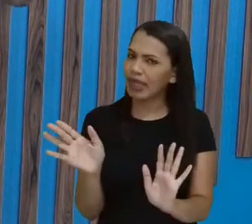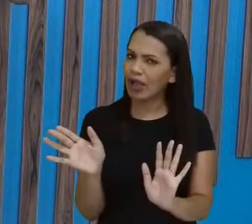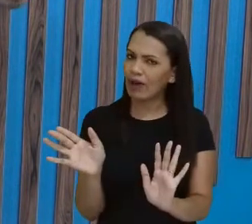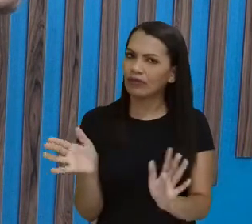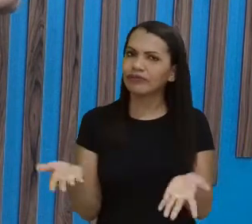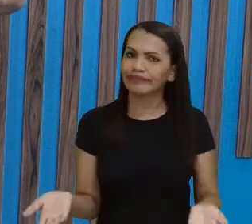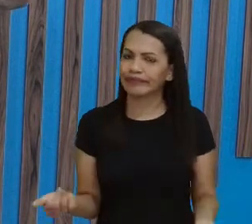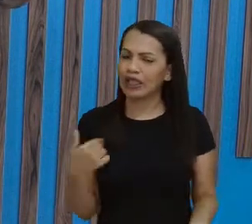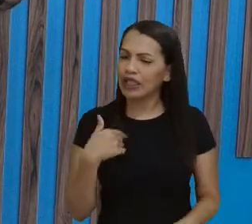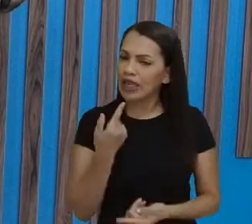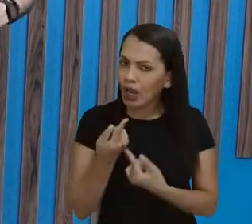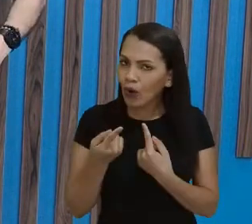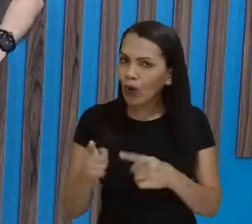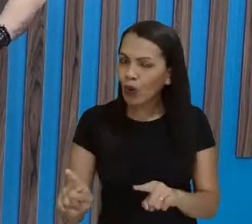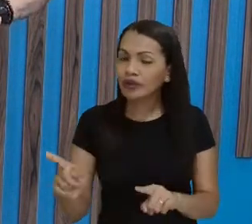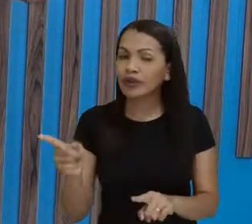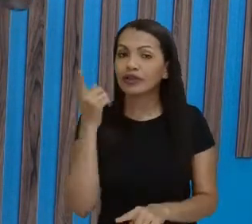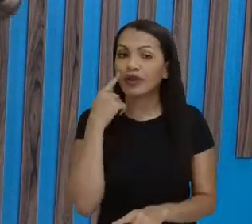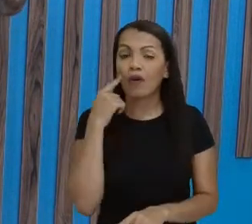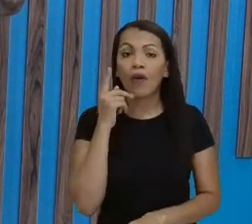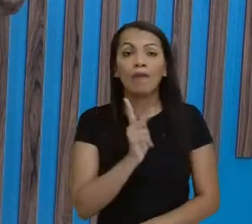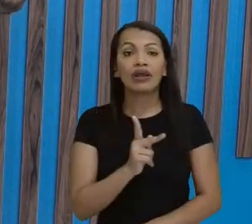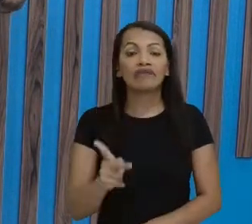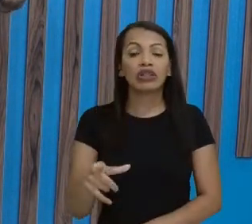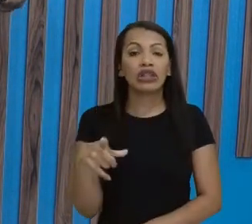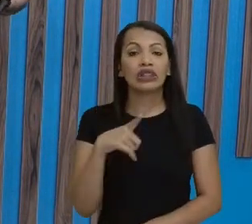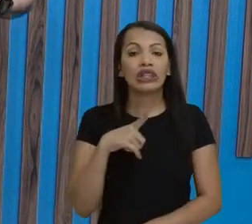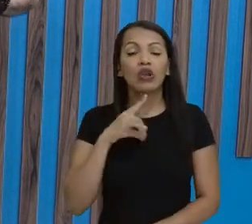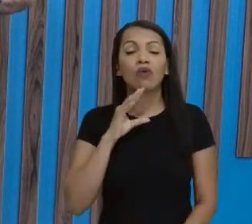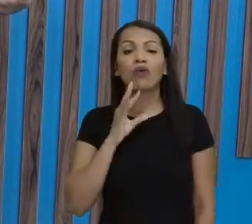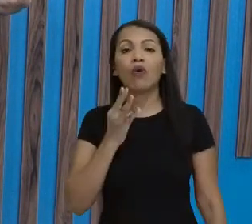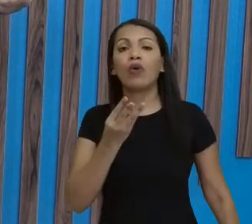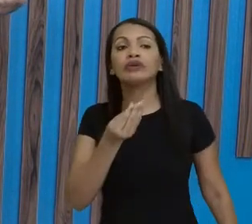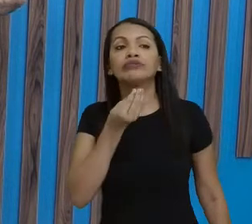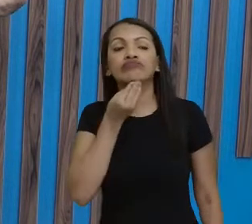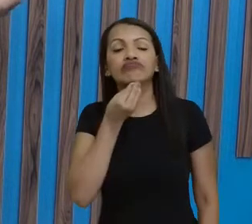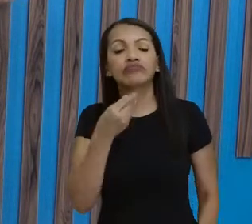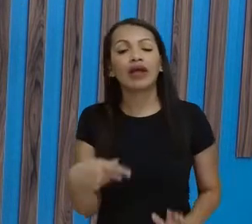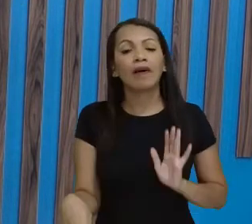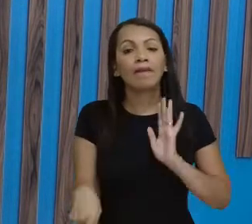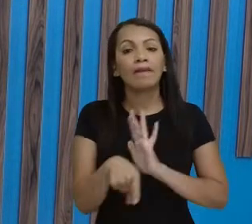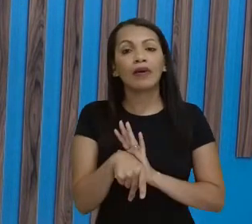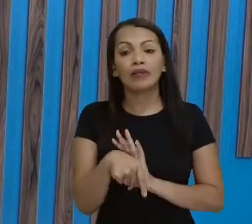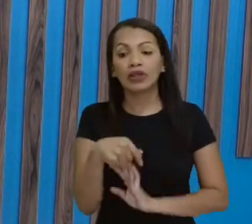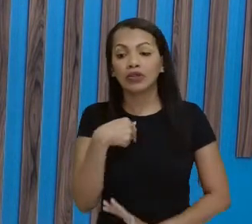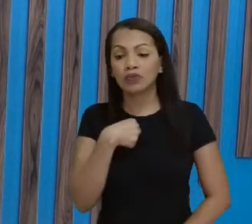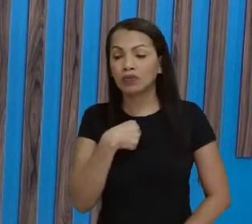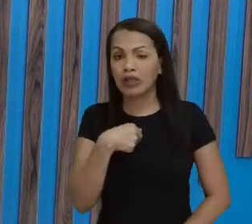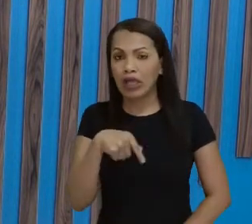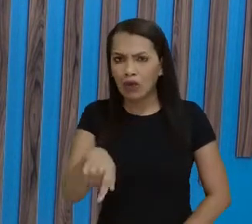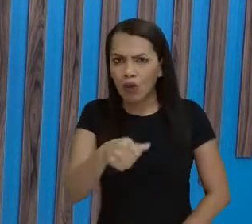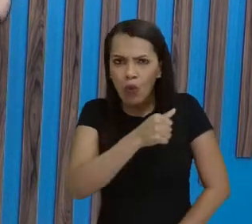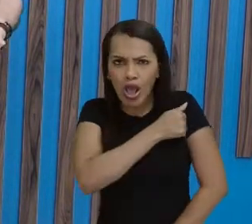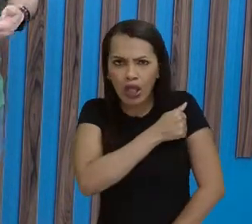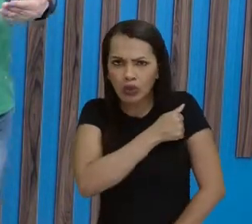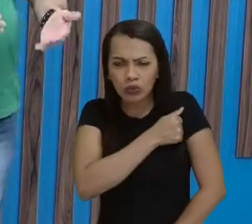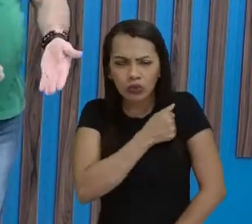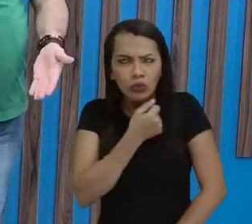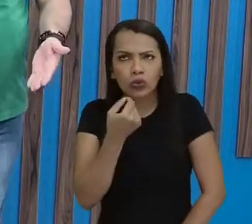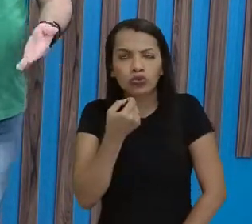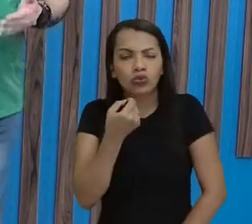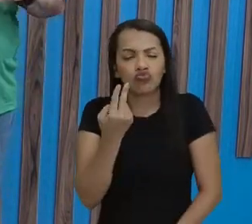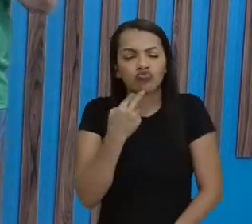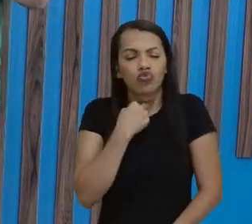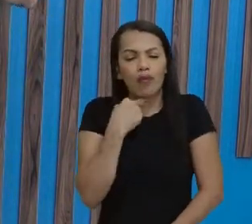e o professor como aquele que detém o conhecimento, né, como se ele não pudesse aprender também com os alunos e